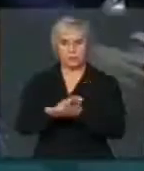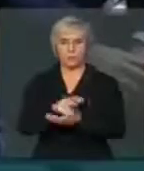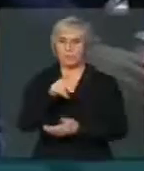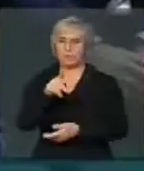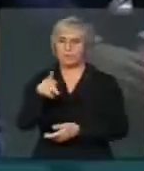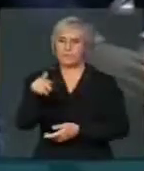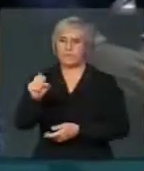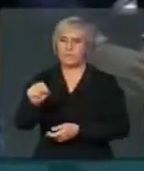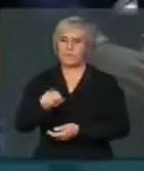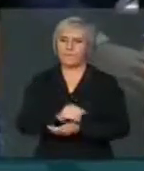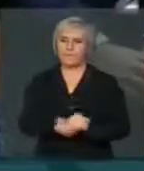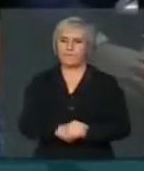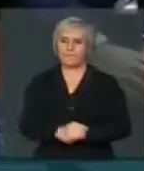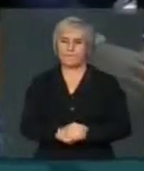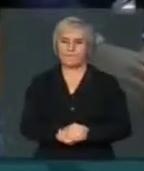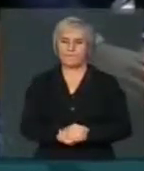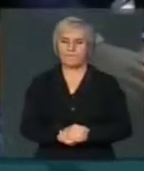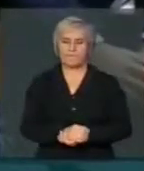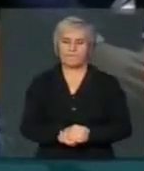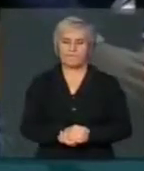Senhor presidente,